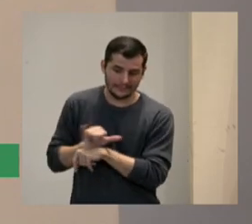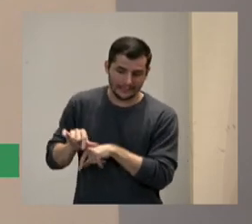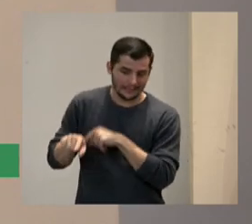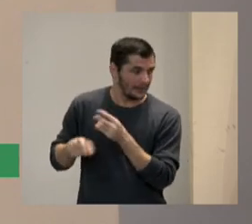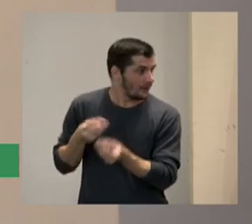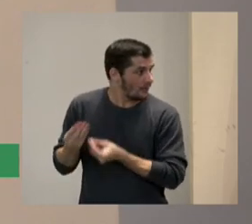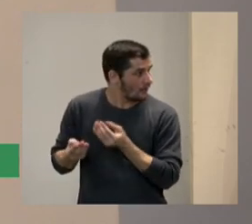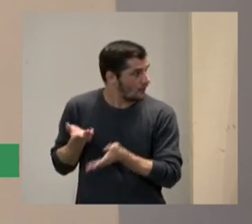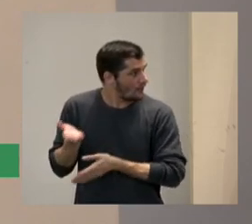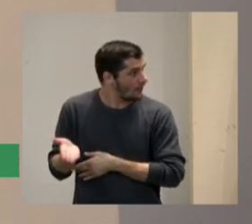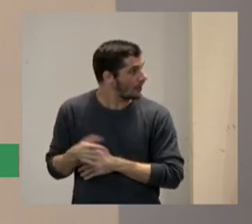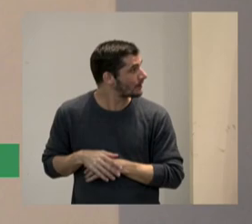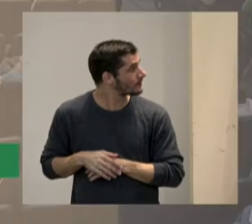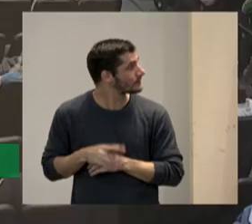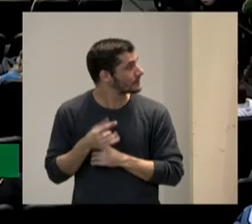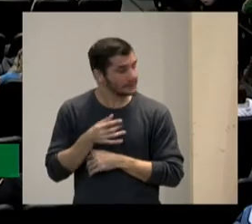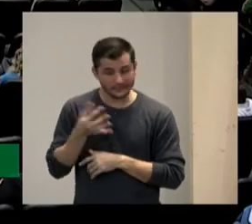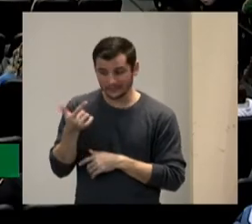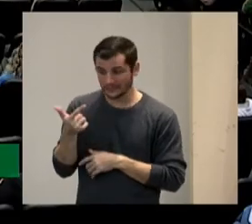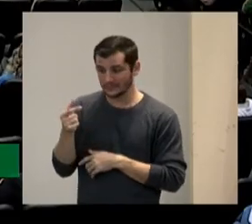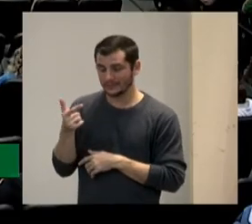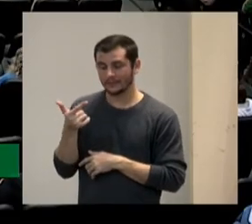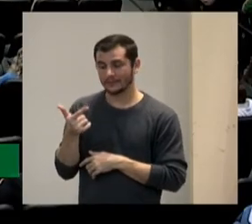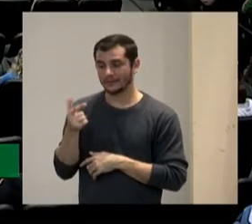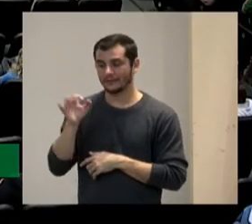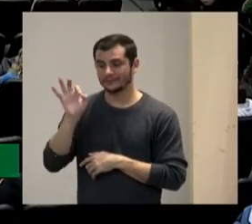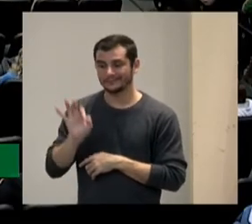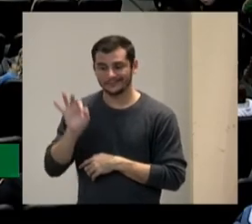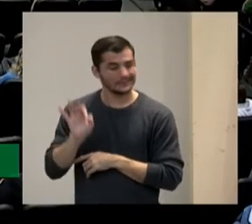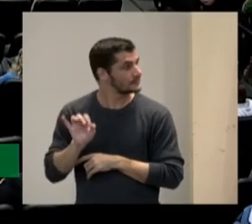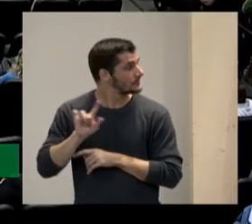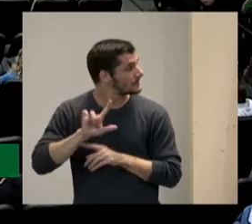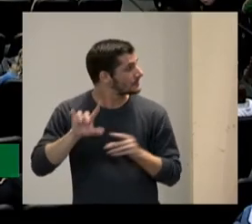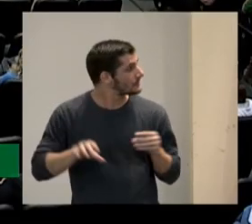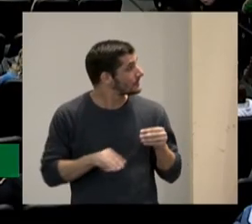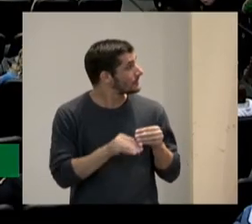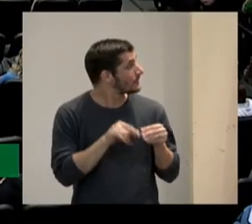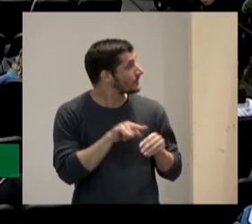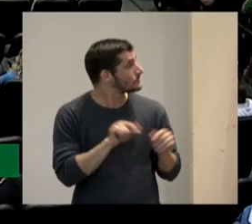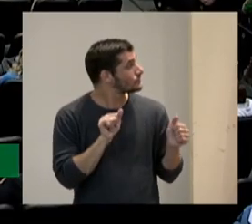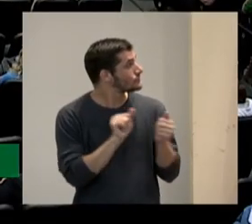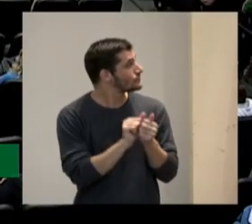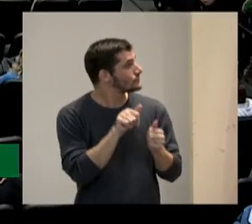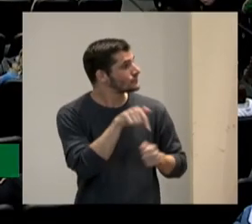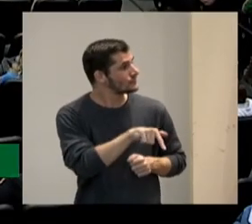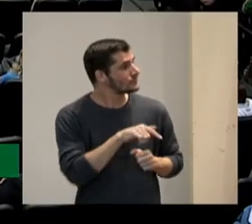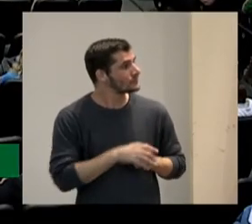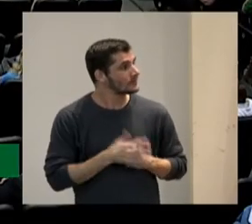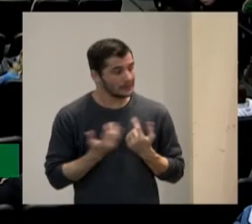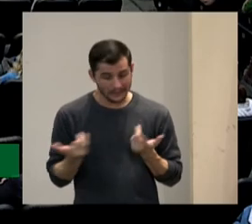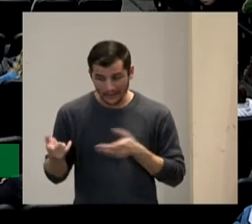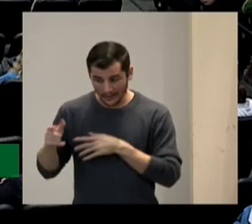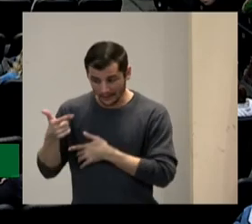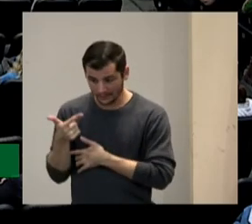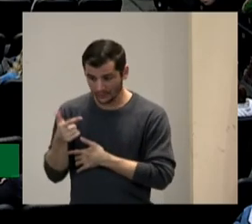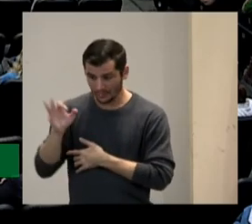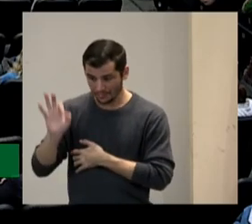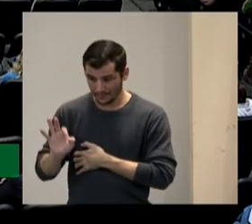outro 2% talvez deveria ter colocado quem vai isso para diferenciar esse 2% é também por outra pesquisa e este é no âmbito